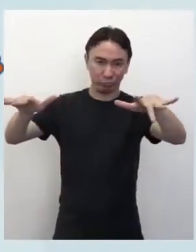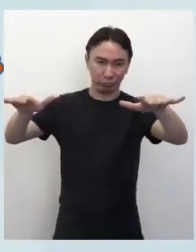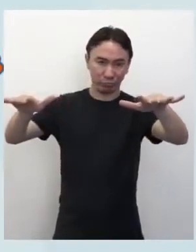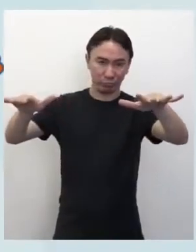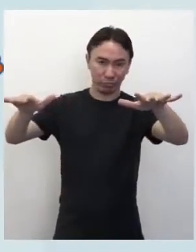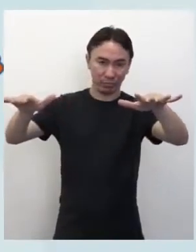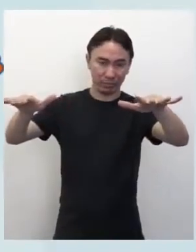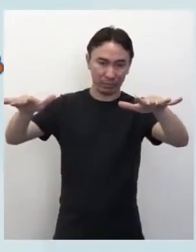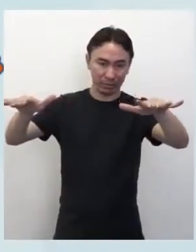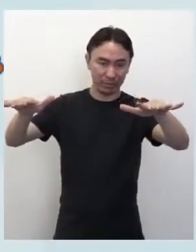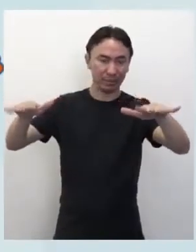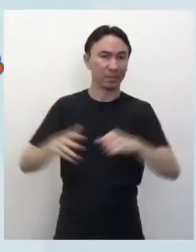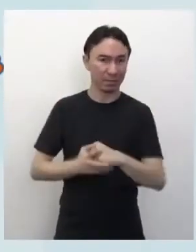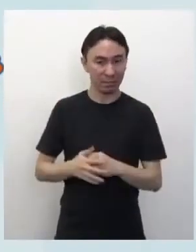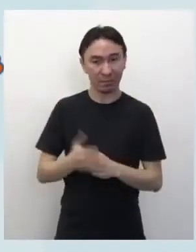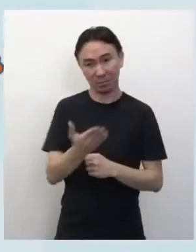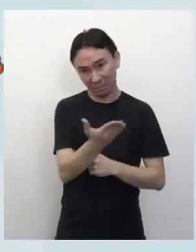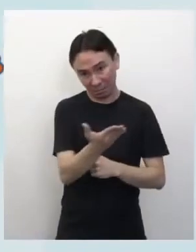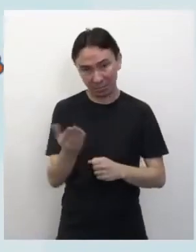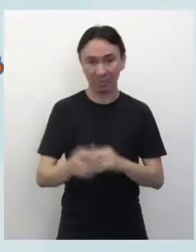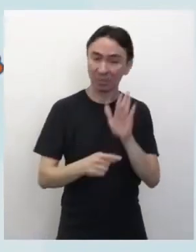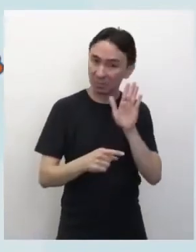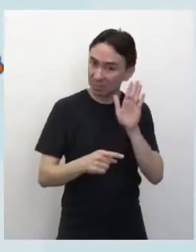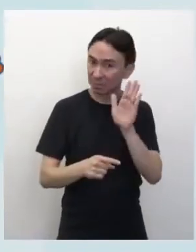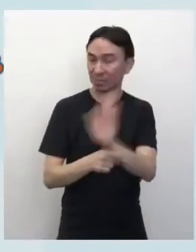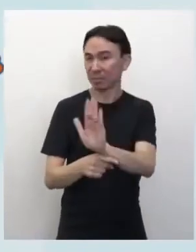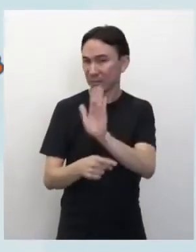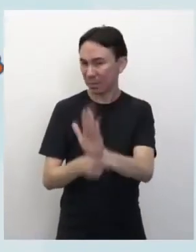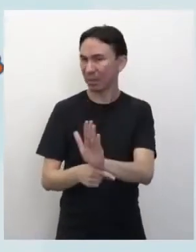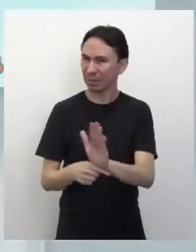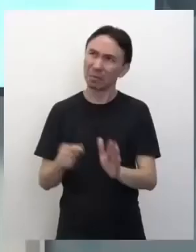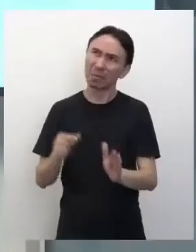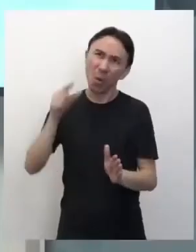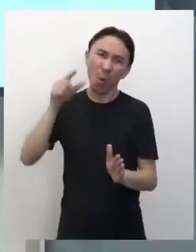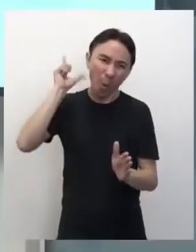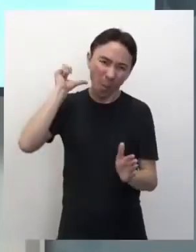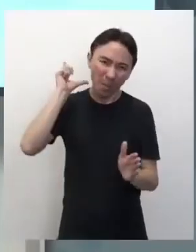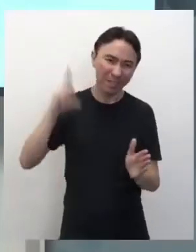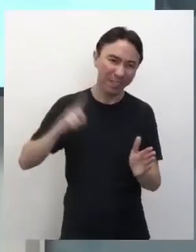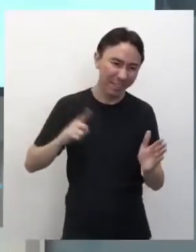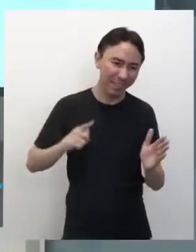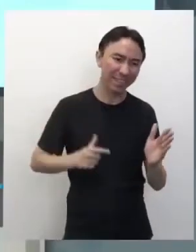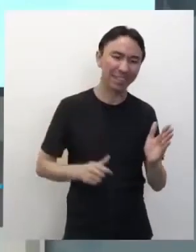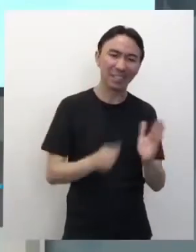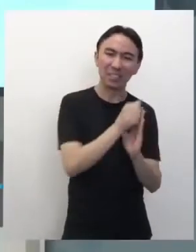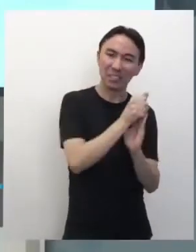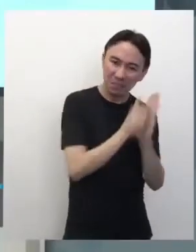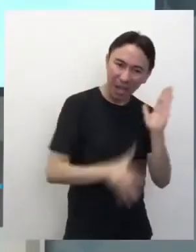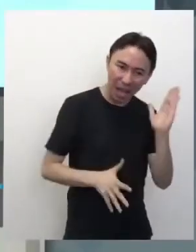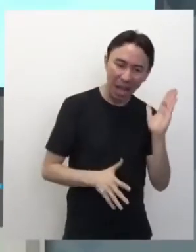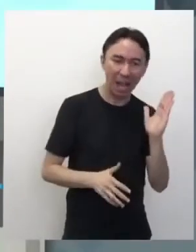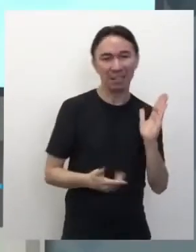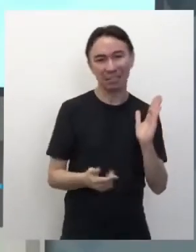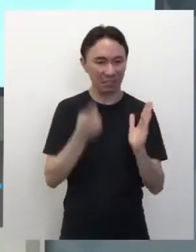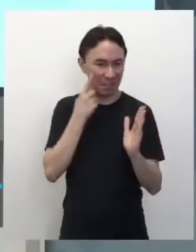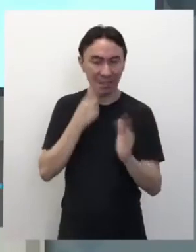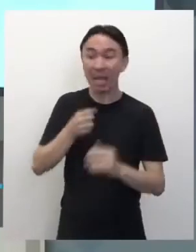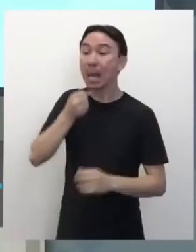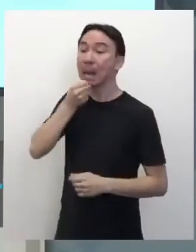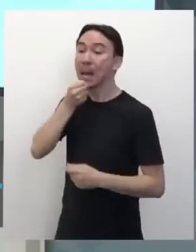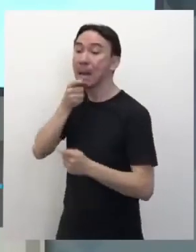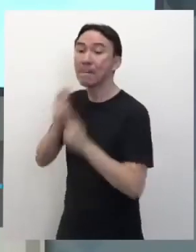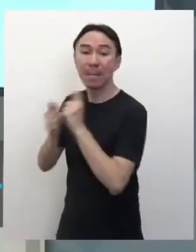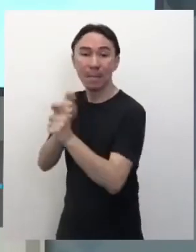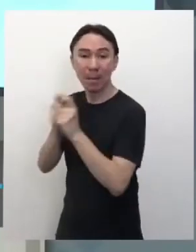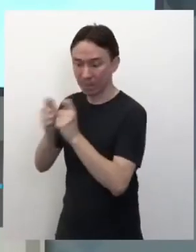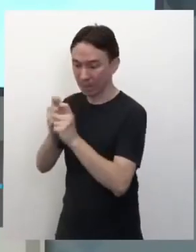Isso pode ajudar vocês também naquela atividade que eu propus ontem. Para vocês transformarem a entrevista em uma notícia, né? Então, como